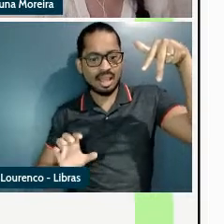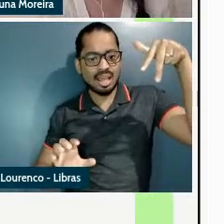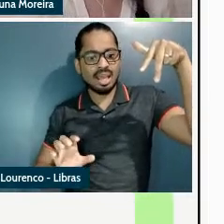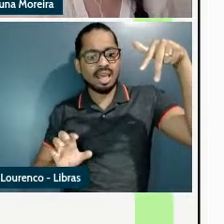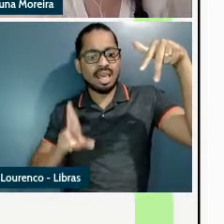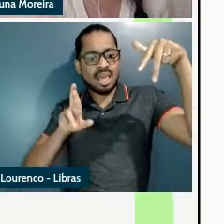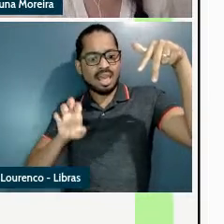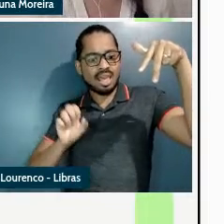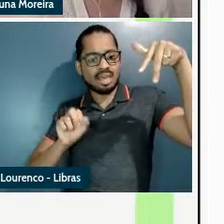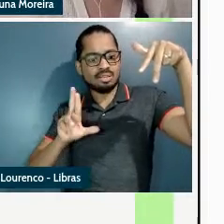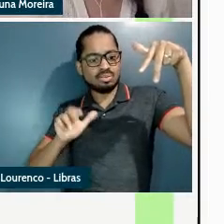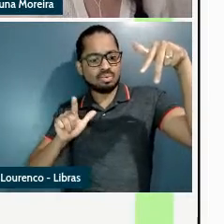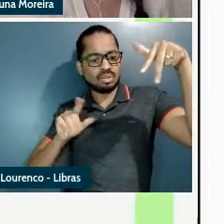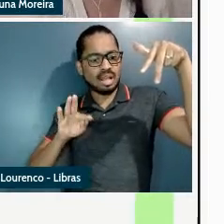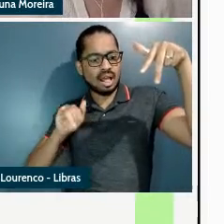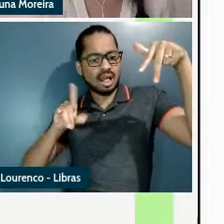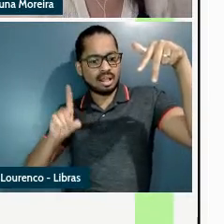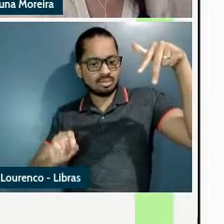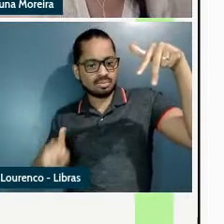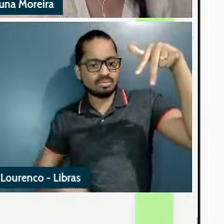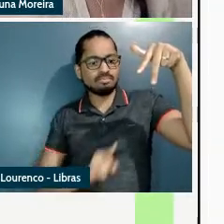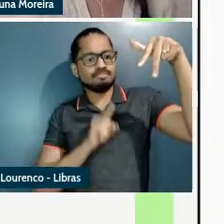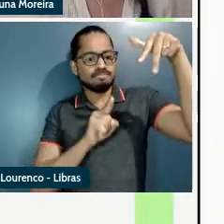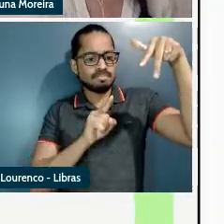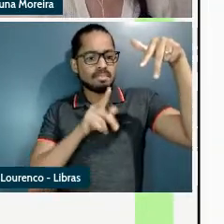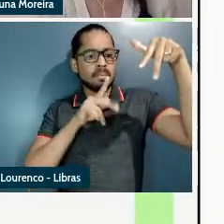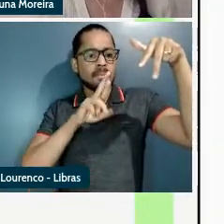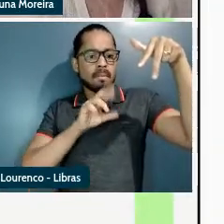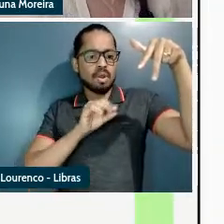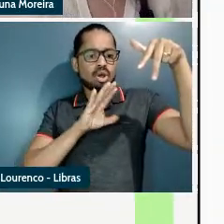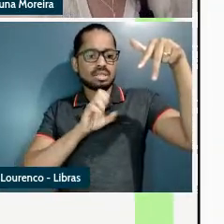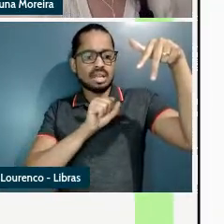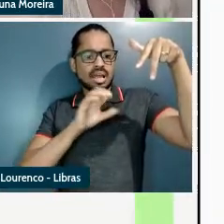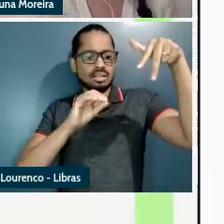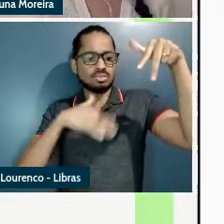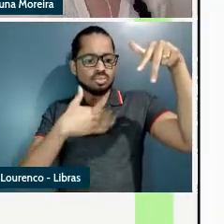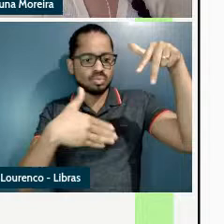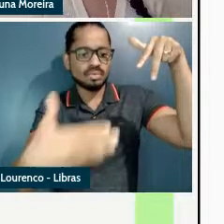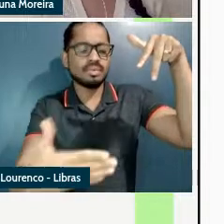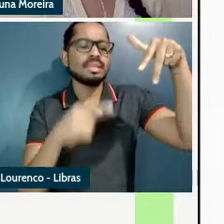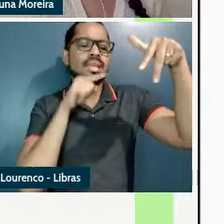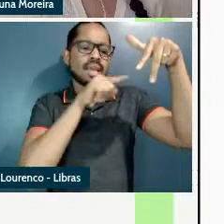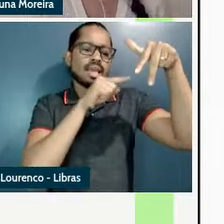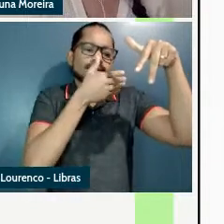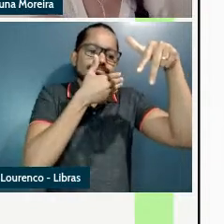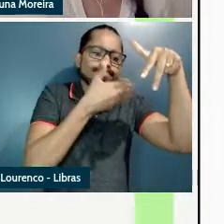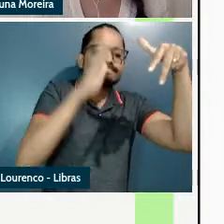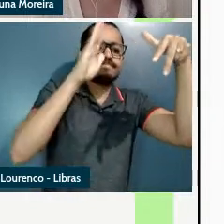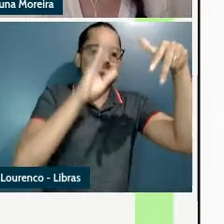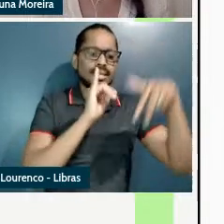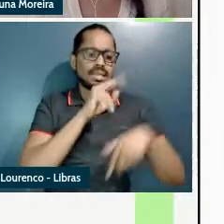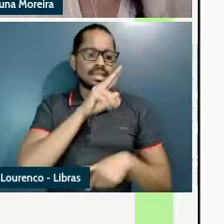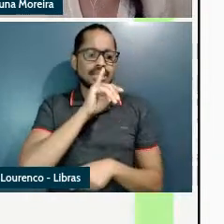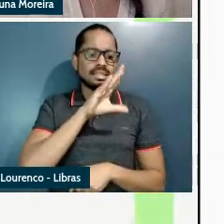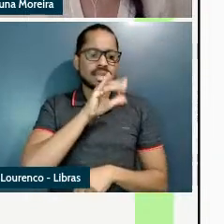então no caso eventualidades dinâmicas e um núcleo de iniciação que é similar a voz então isso aqui seria por exemplo